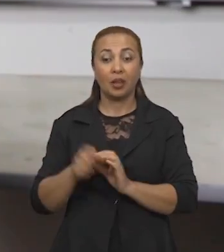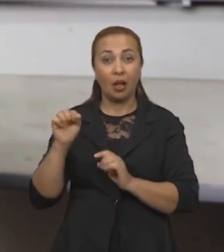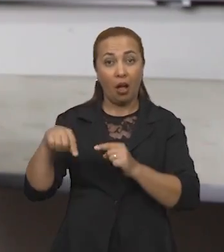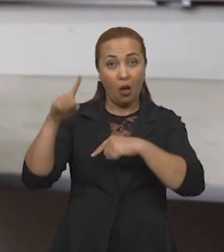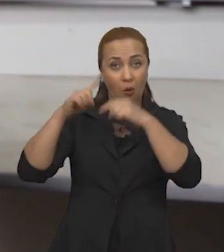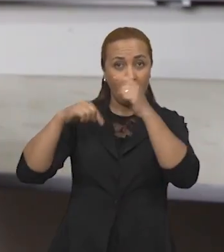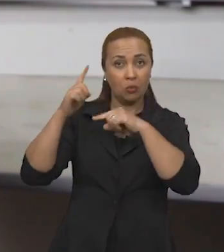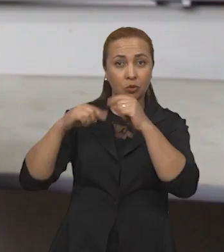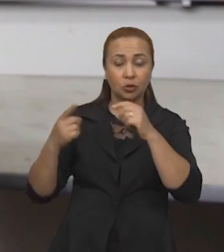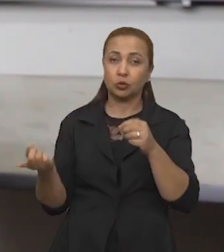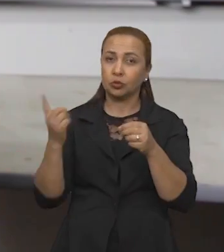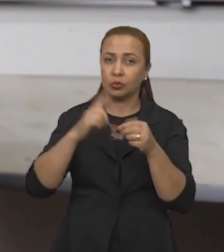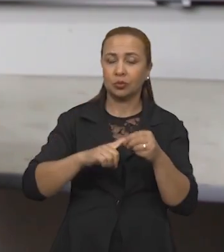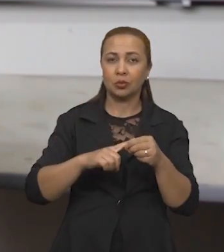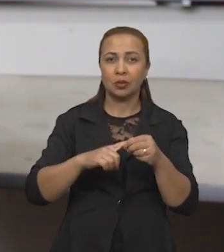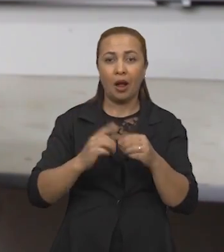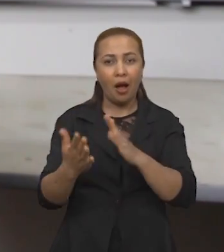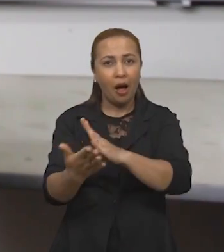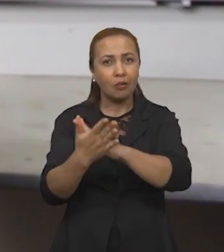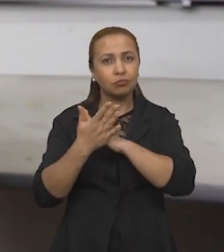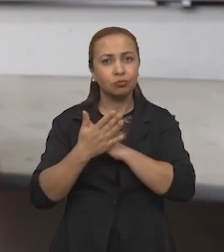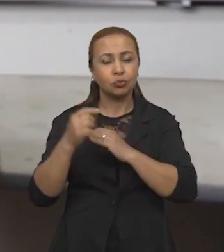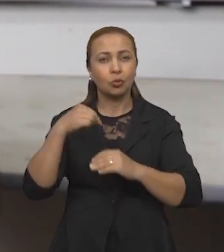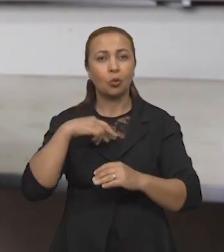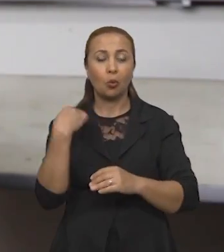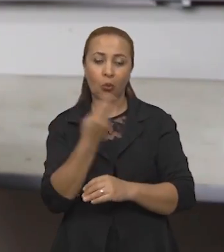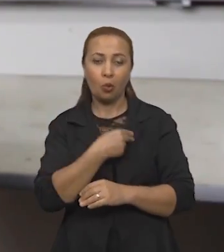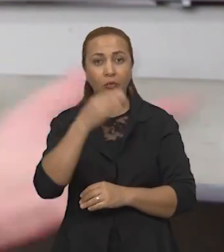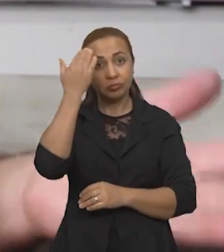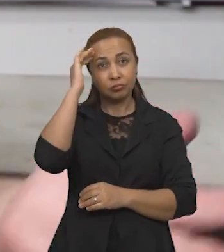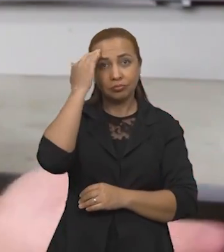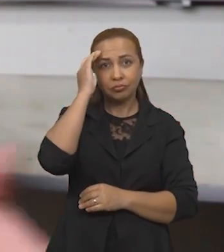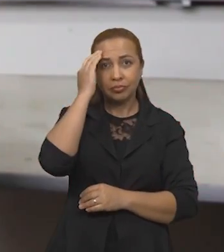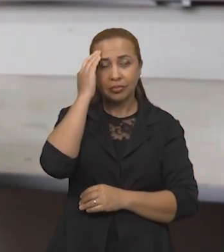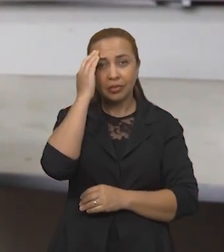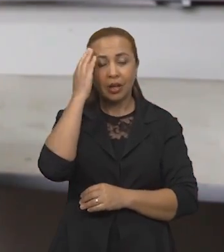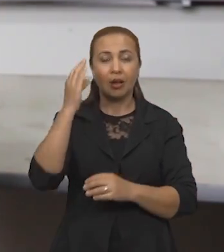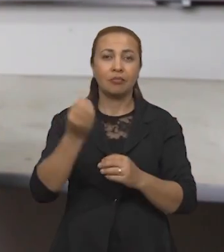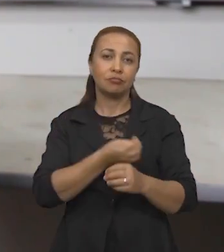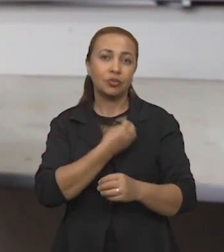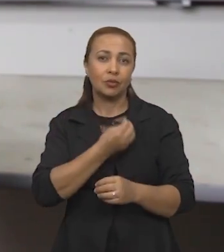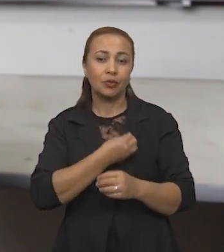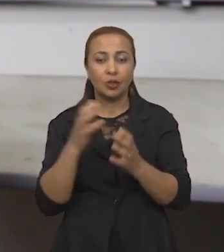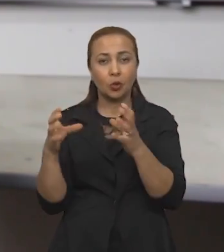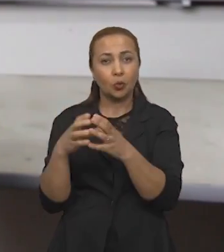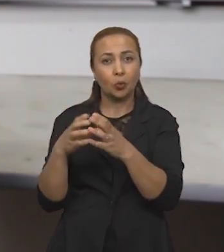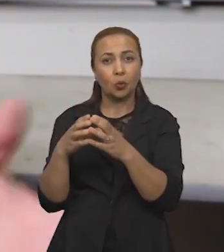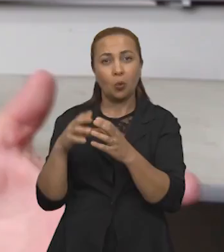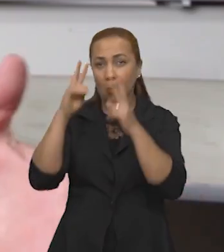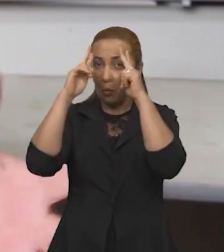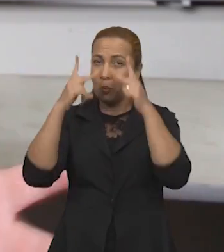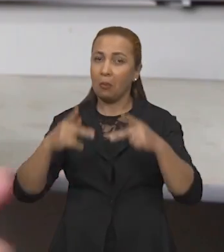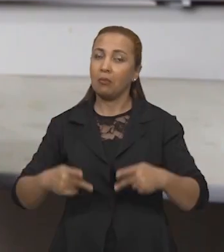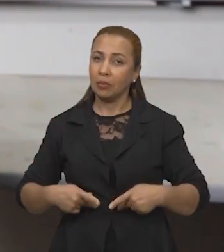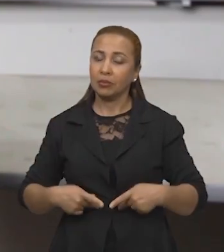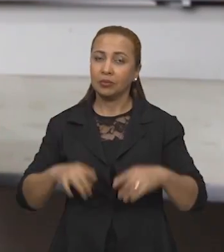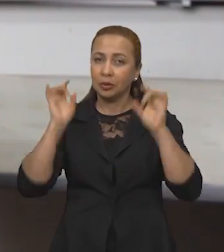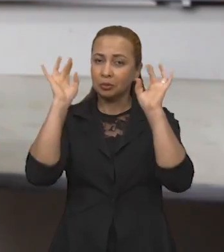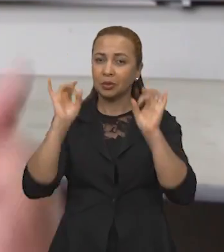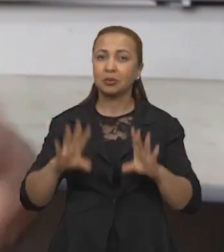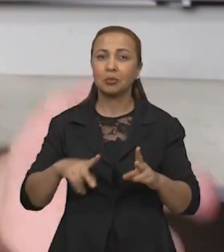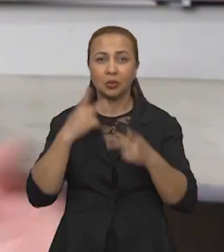material que tem nos chegado nos proporciona entender um pouco o modo de vivência desse grupo humano,